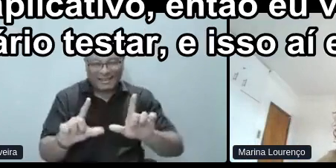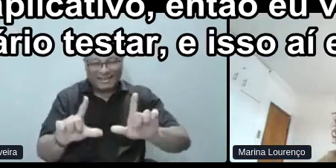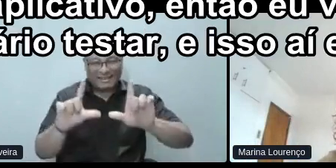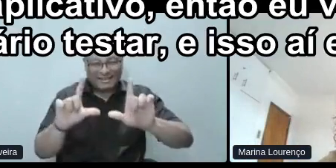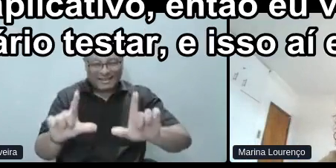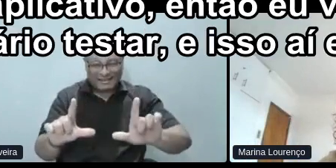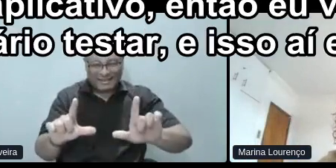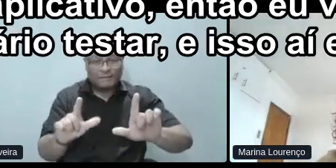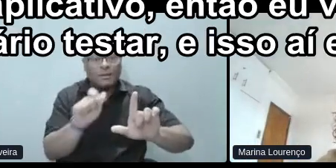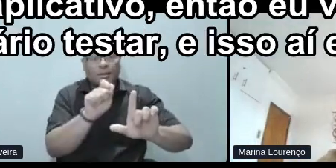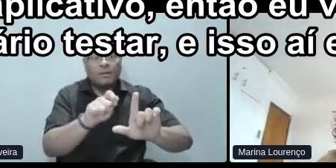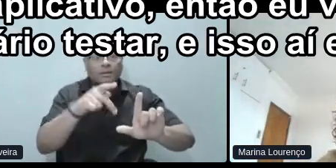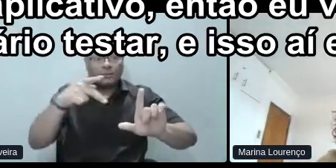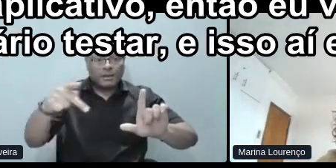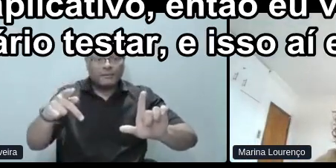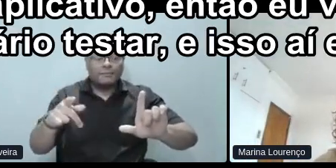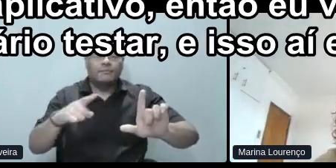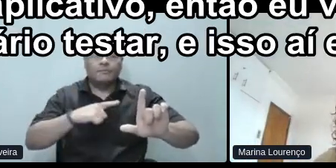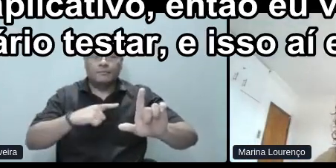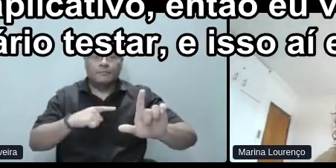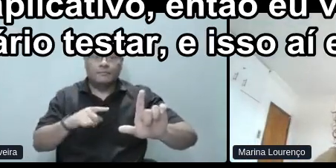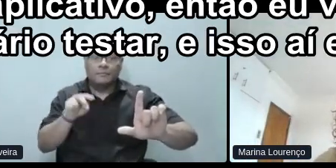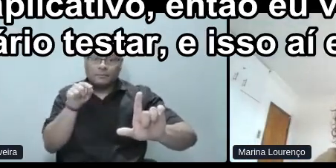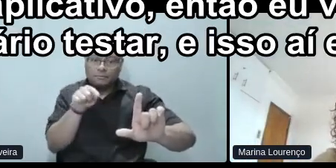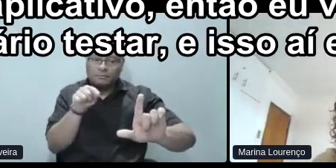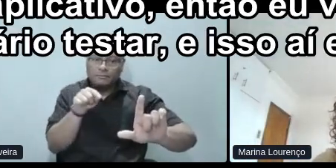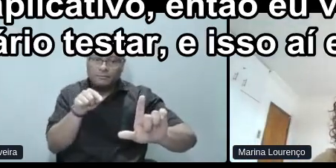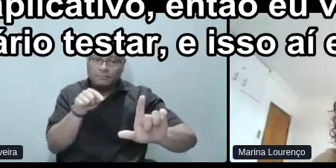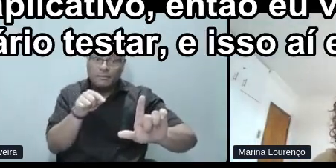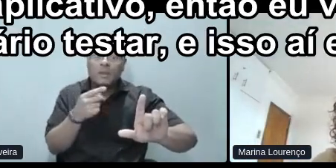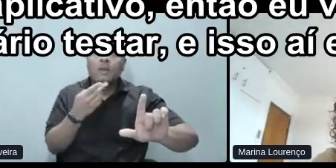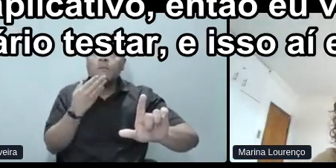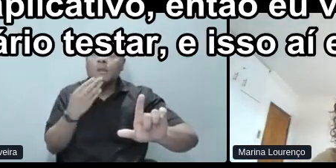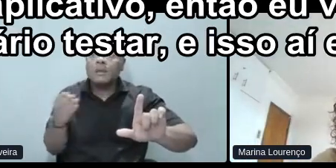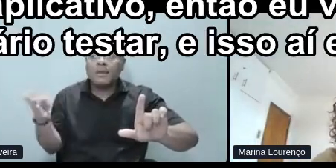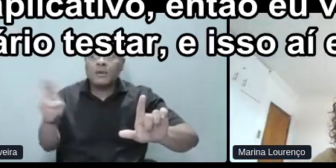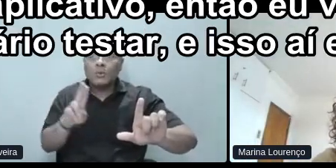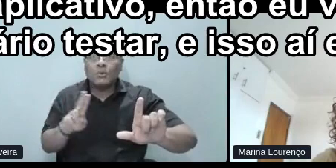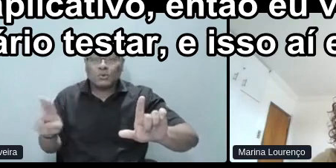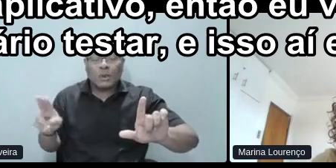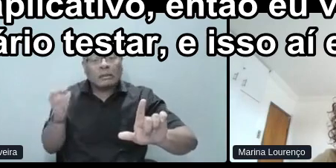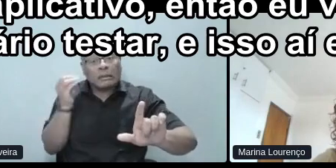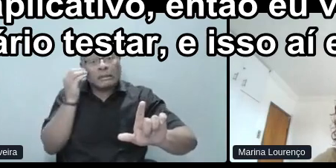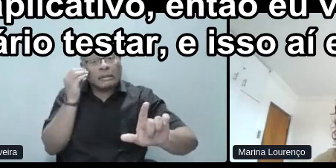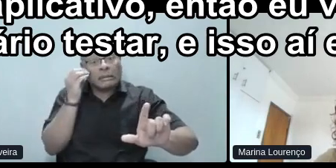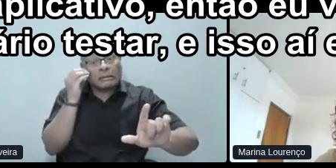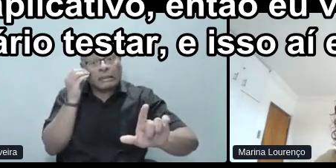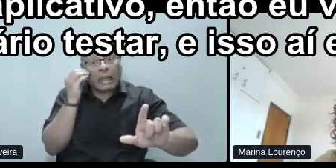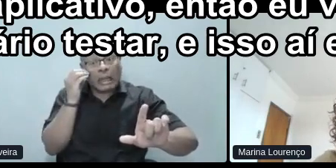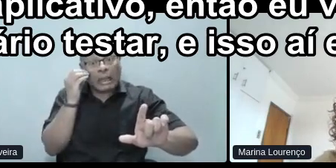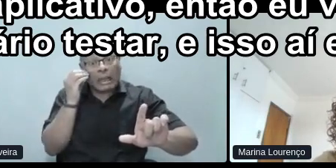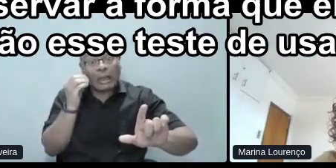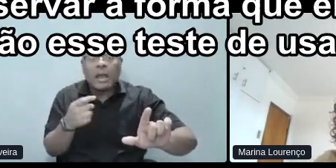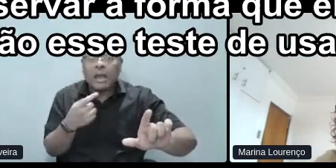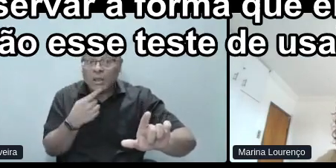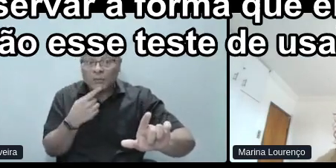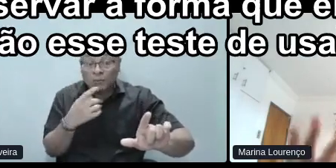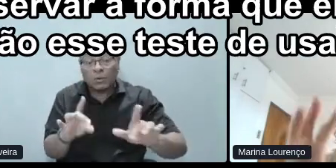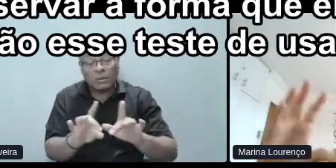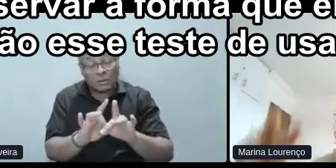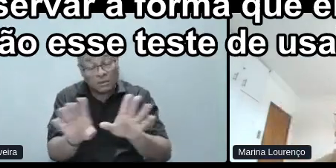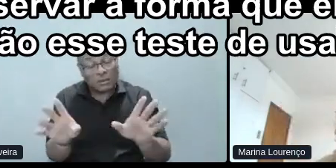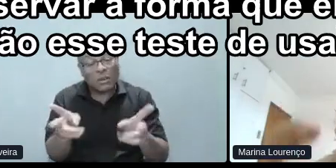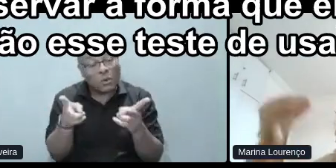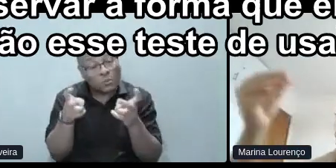aplicativo, então eu vou pedir para o usuário testar, e isso aí eu vou deixar, e só